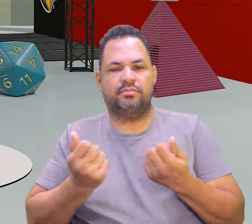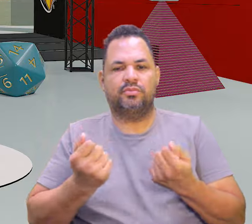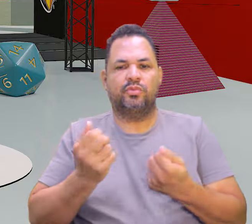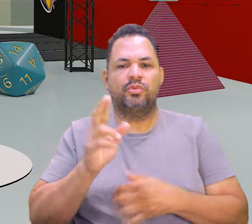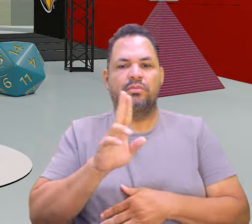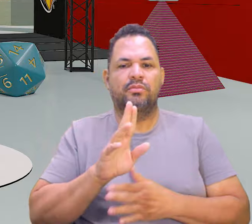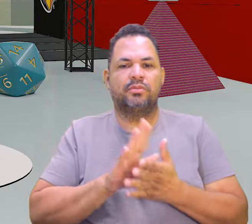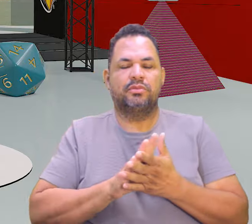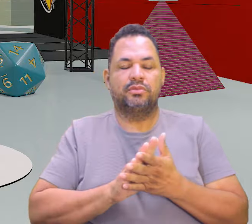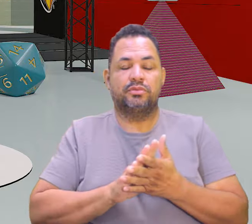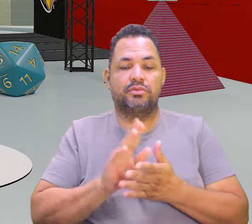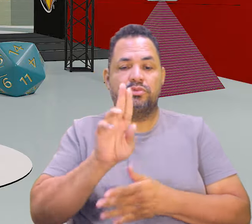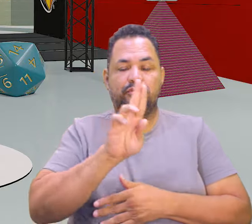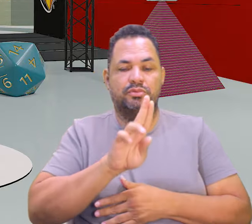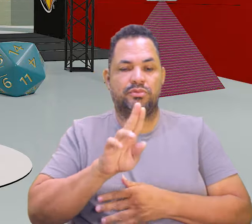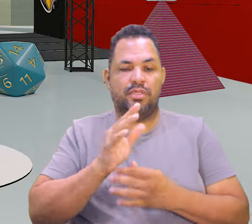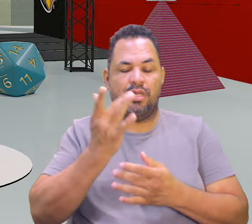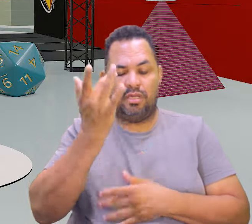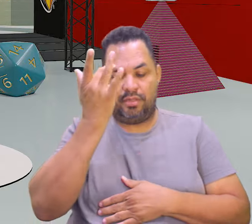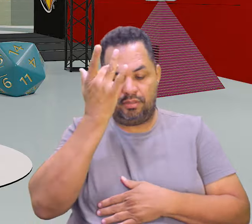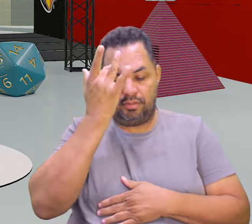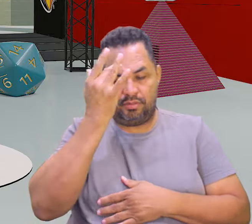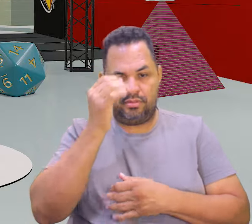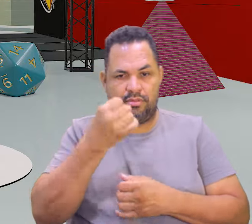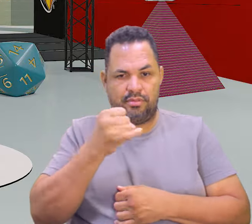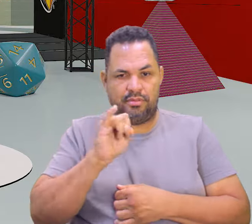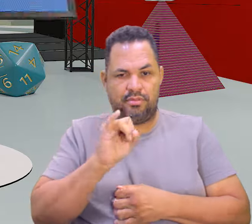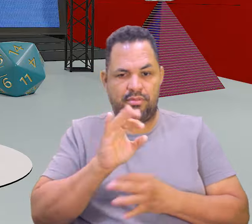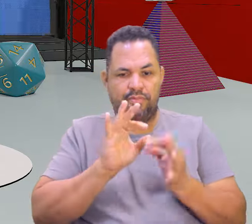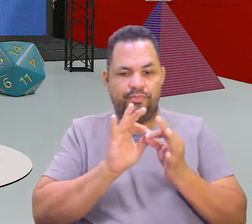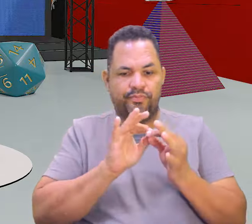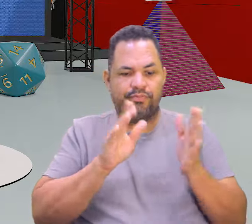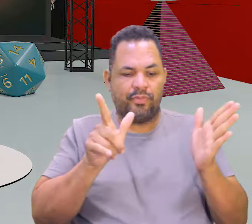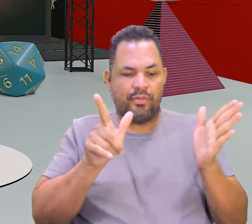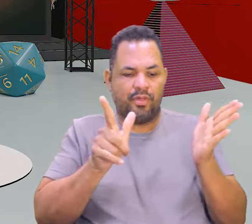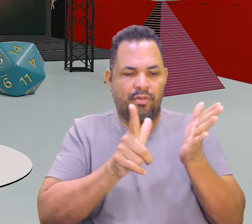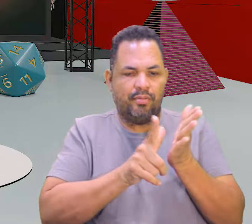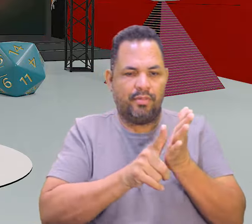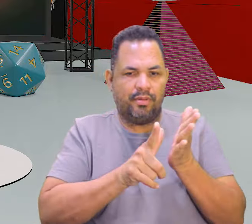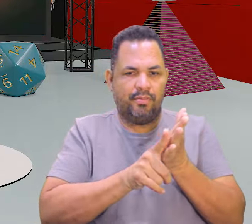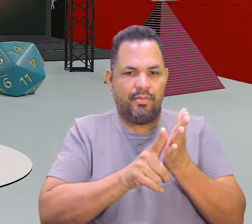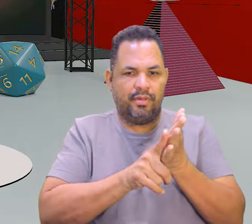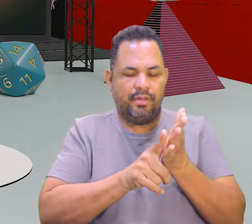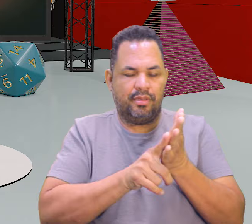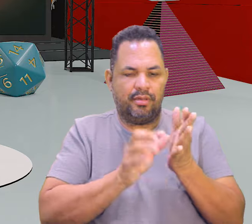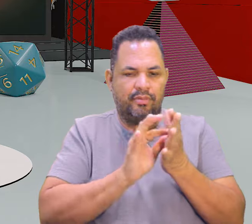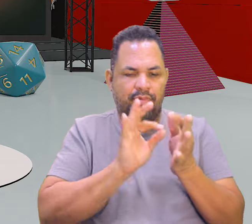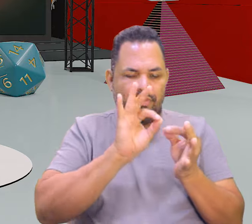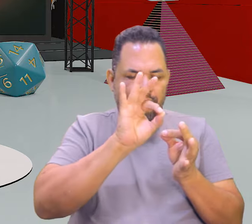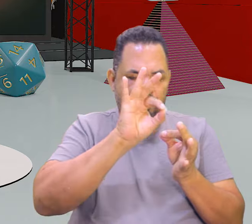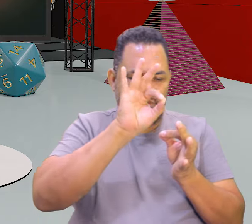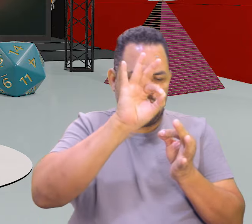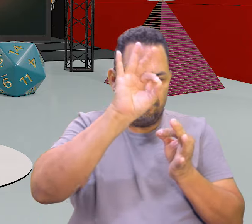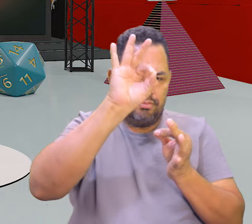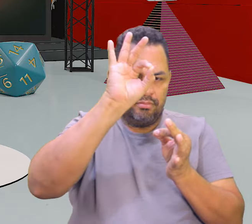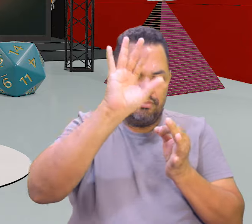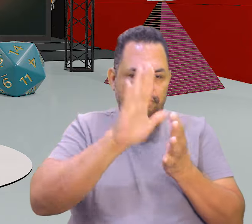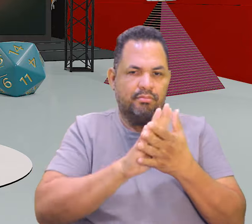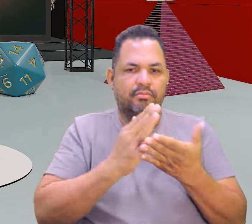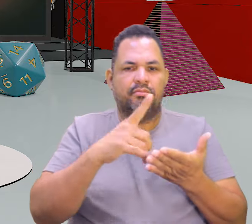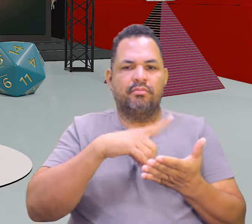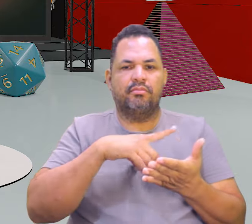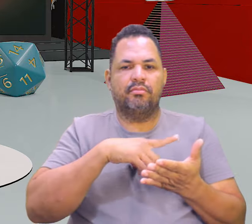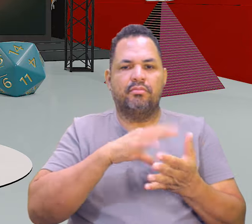colocando o ponto no plano cartesiano. Se o papel for milimetrado, né, direitinho, imerso com a régua, vai dar a distância